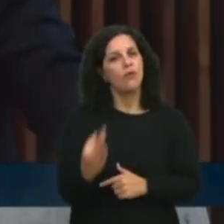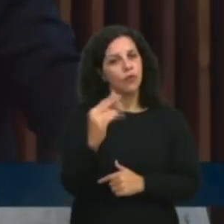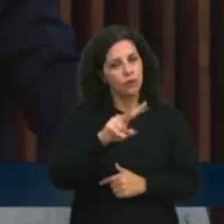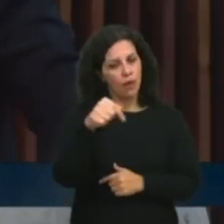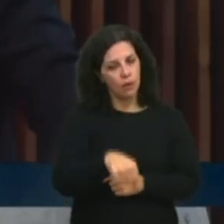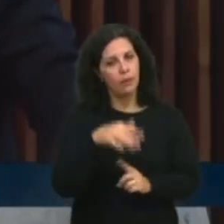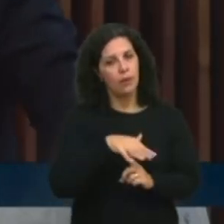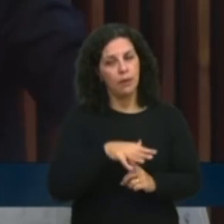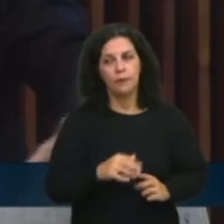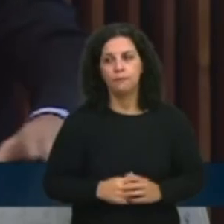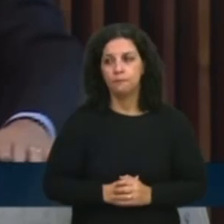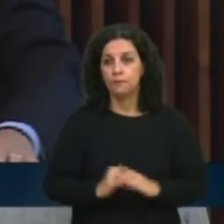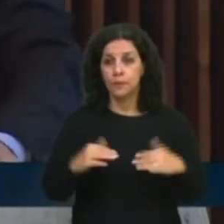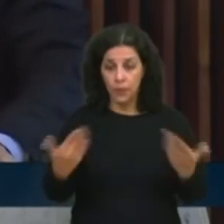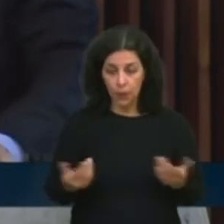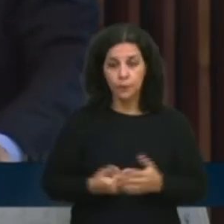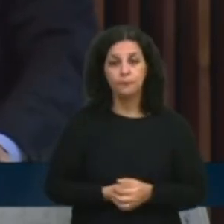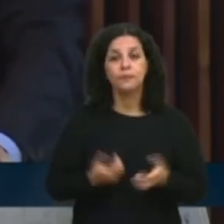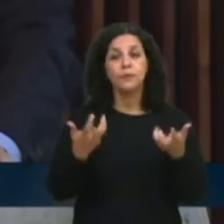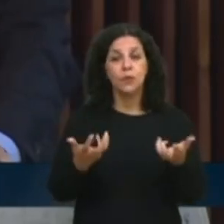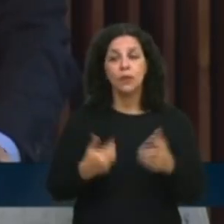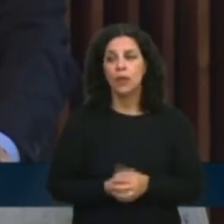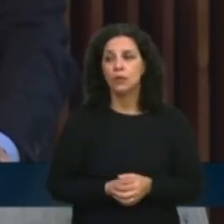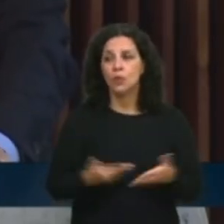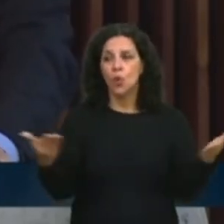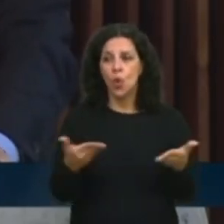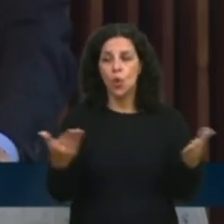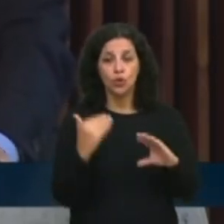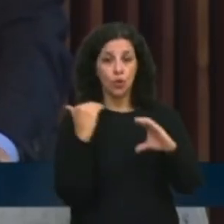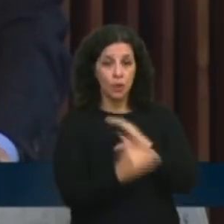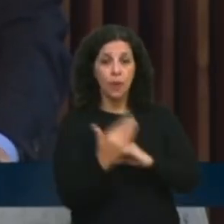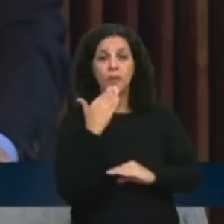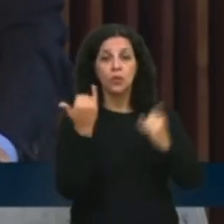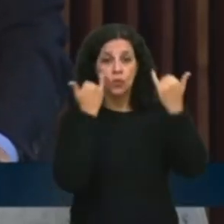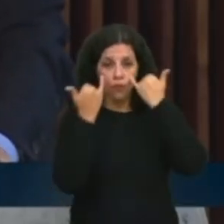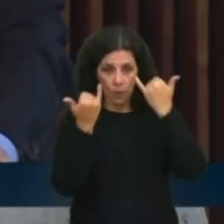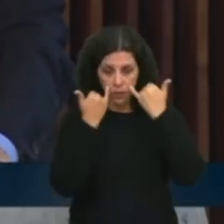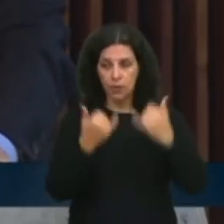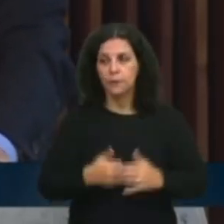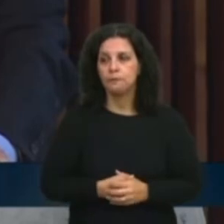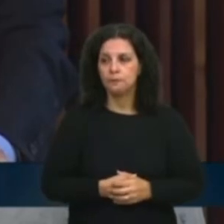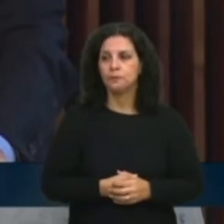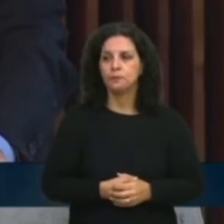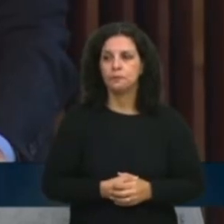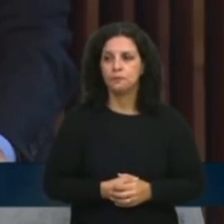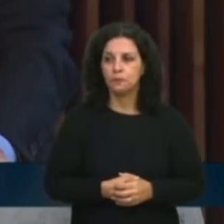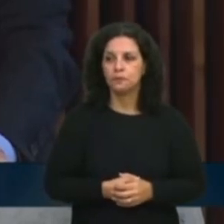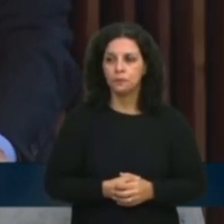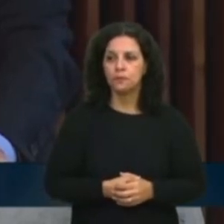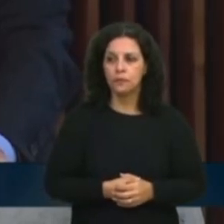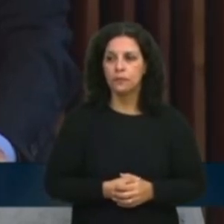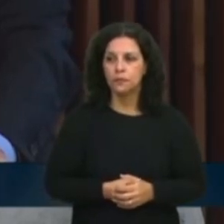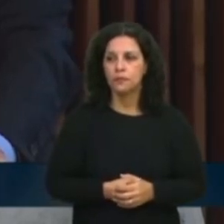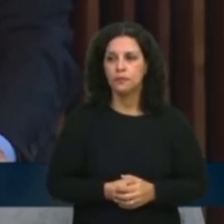frente. Então, eu quero... Hoje eu estou encaminhando aqui um pedido de informações para que